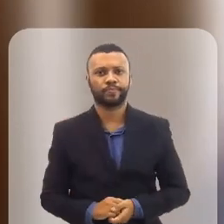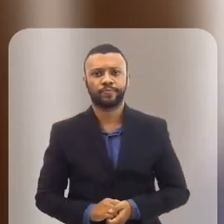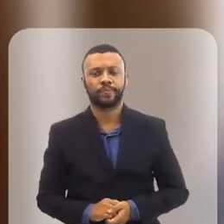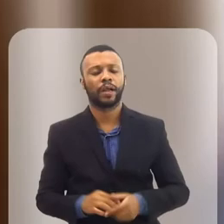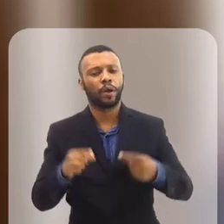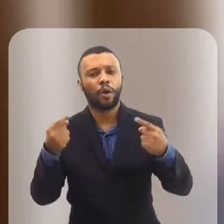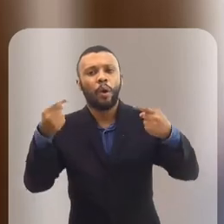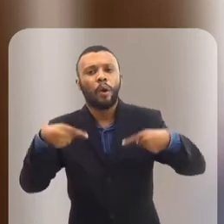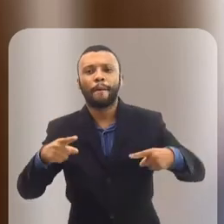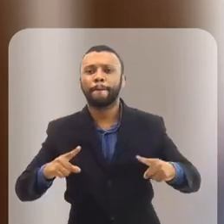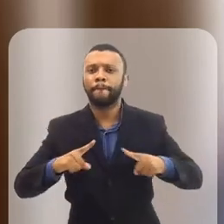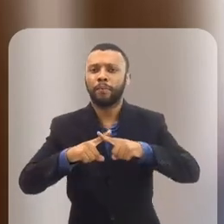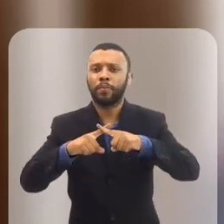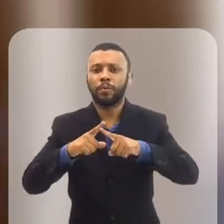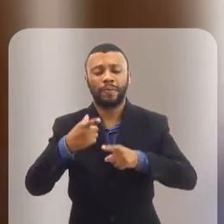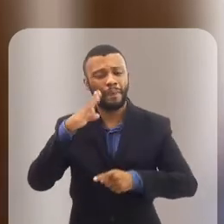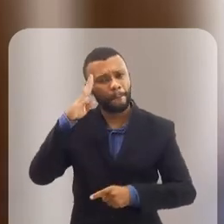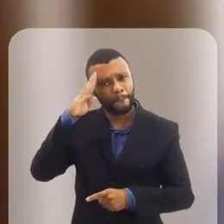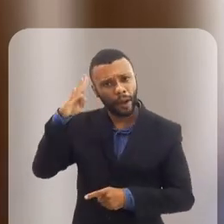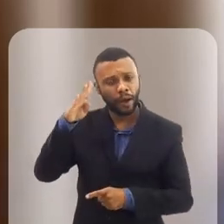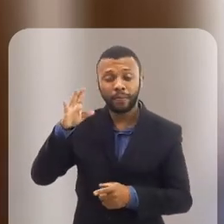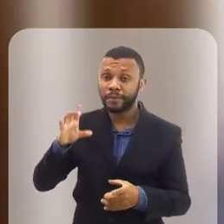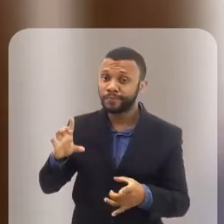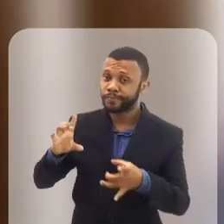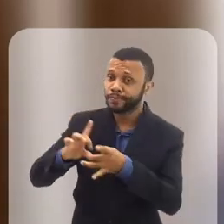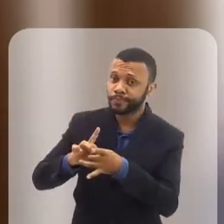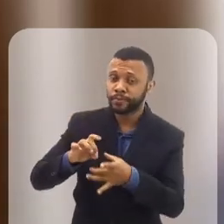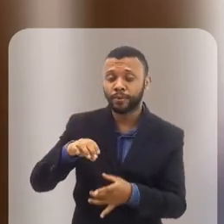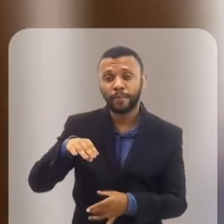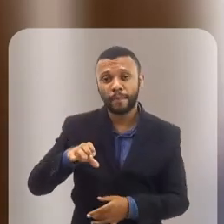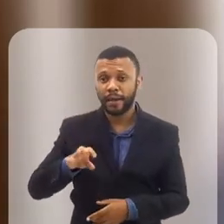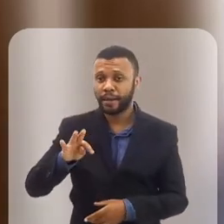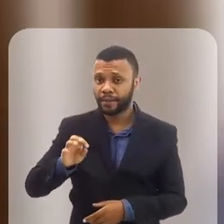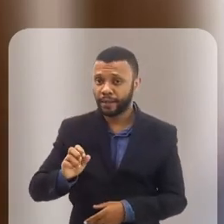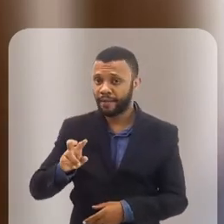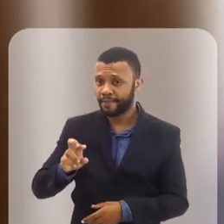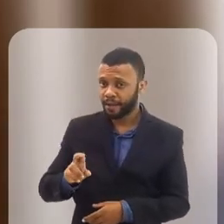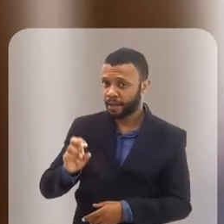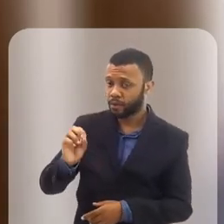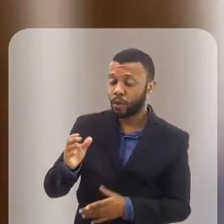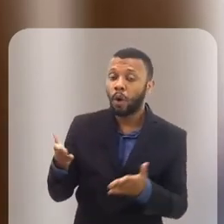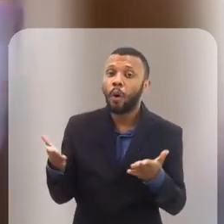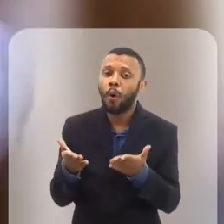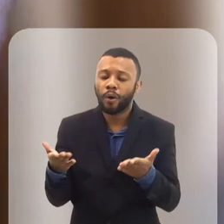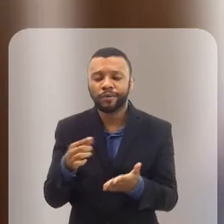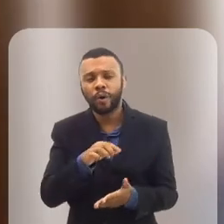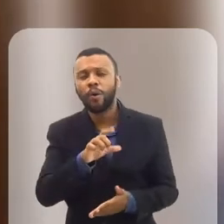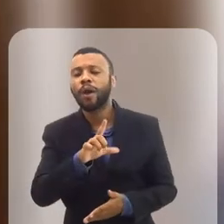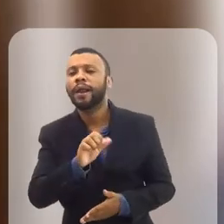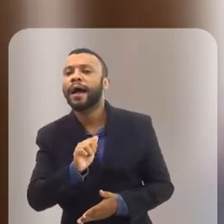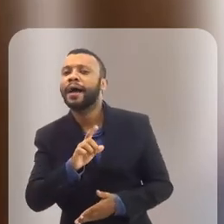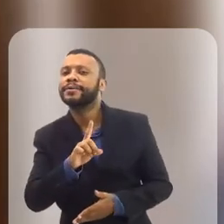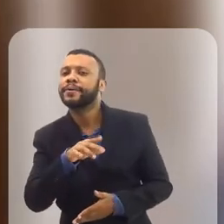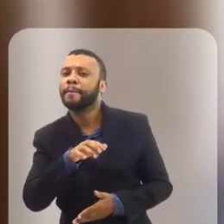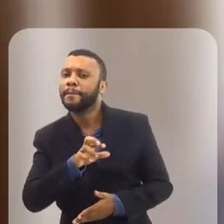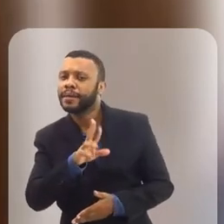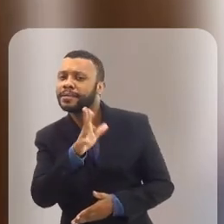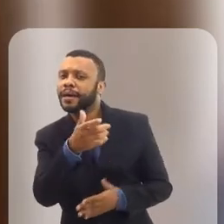E os desafios, os maiores desafios para essa aplicação do metaverso, hoje em dia, o Admir também já